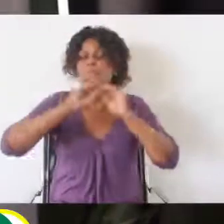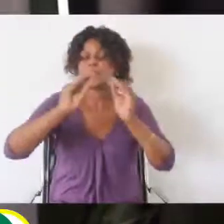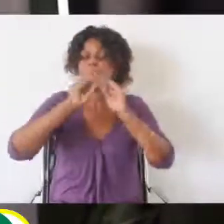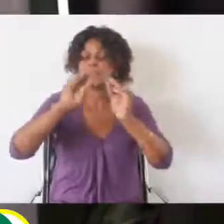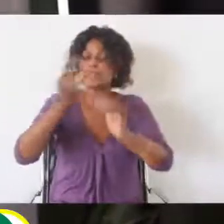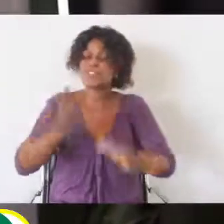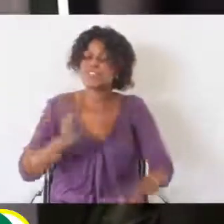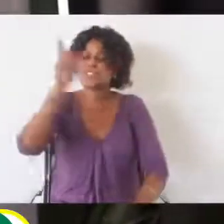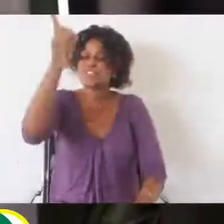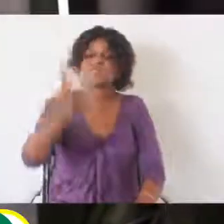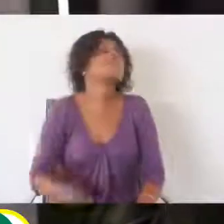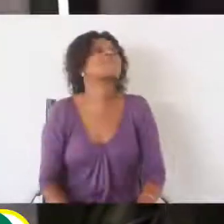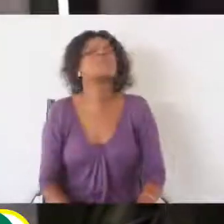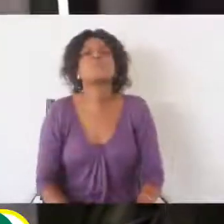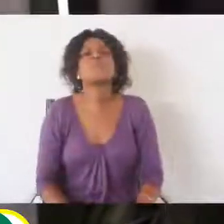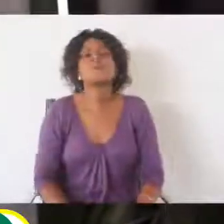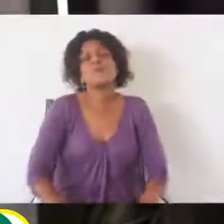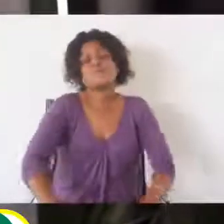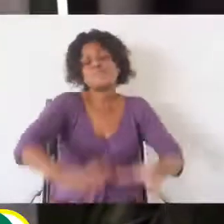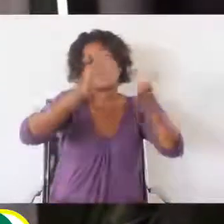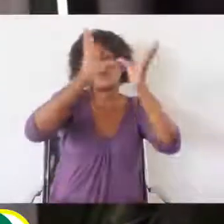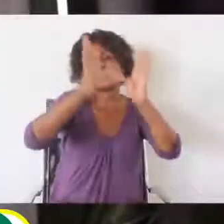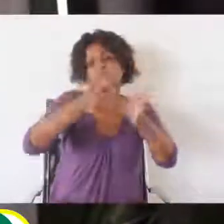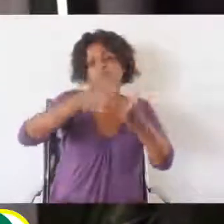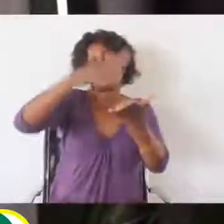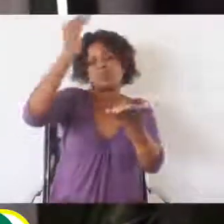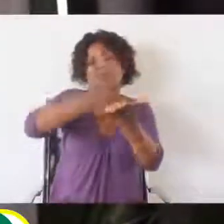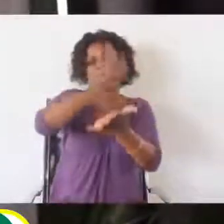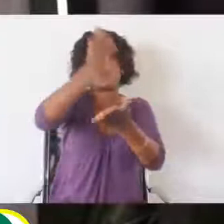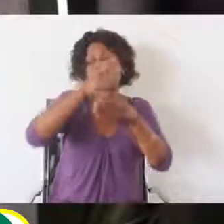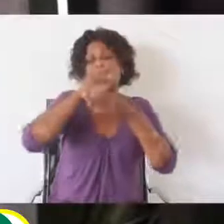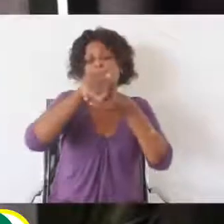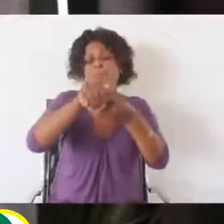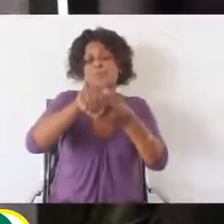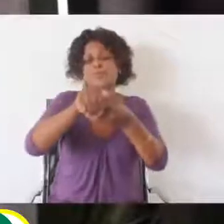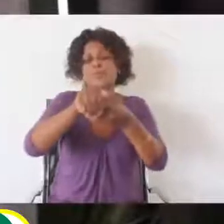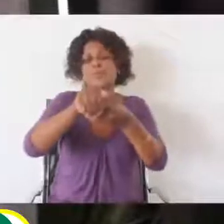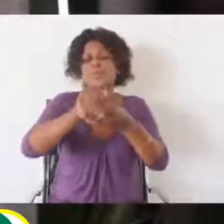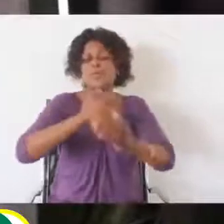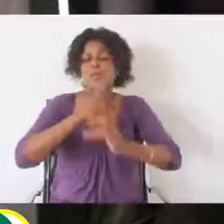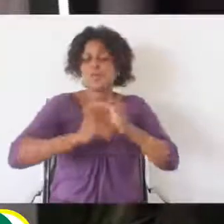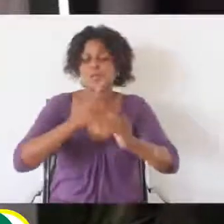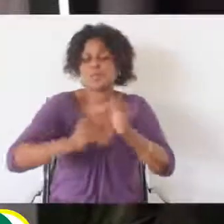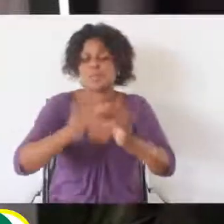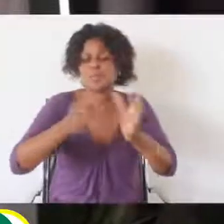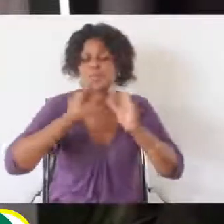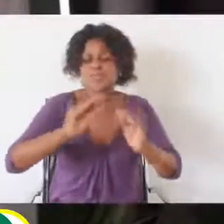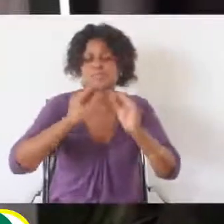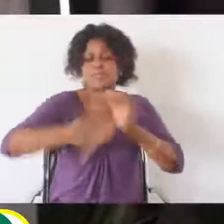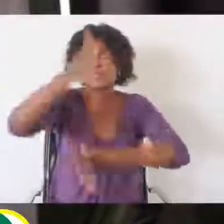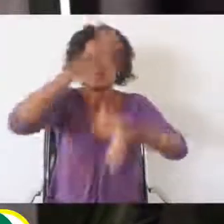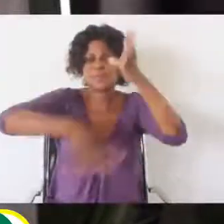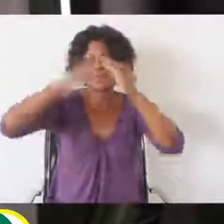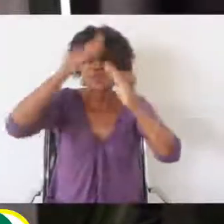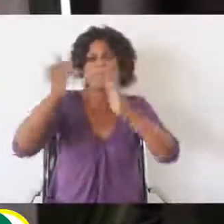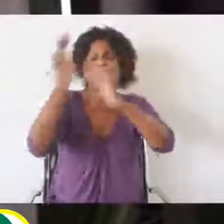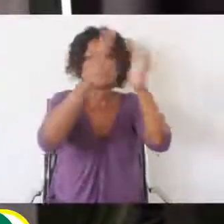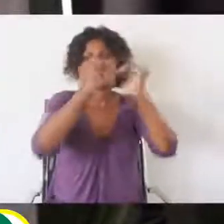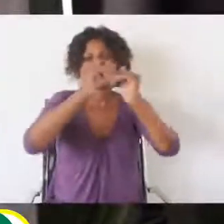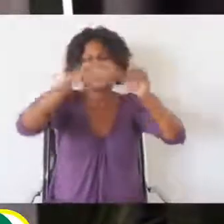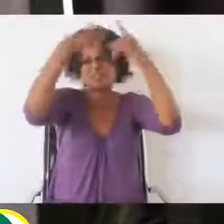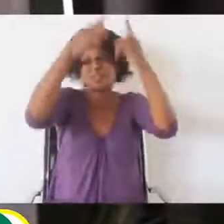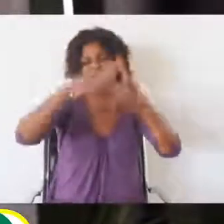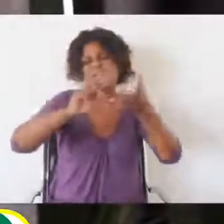prioridade do setor de educação de quase todos os países. A educação à distância foi o caminho e a ferramenta